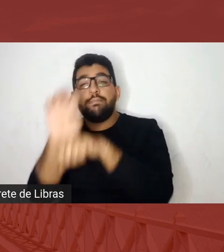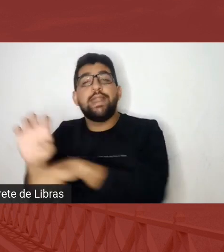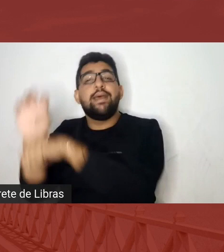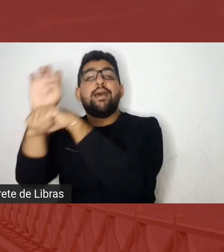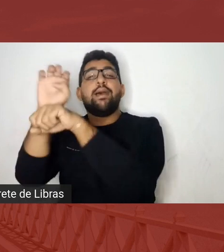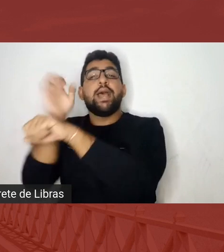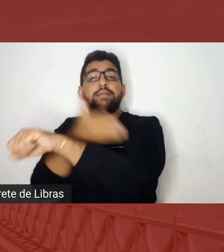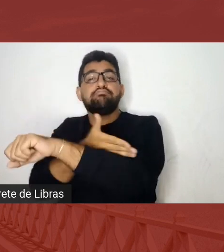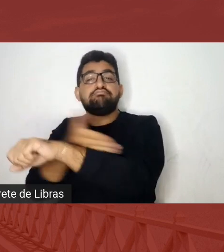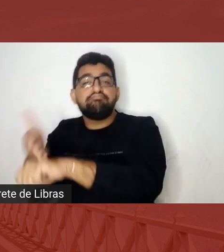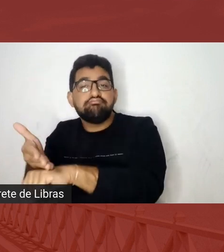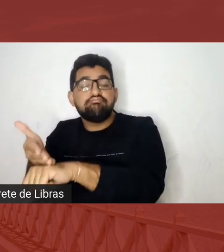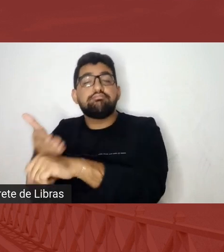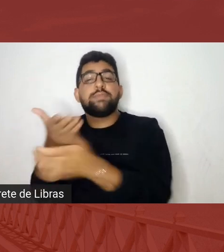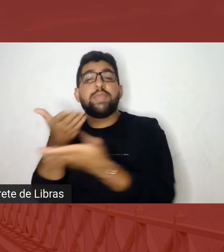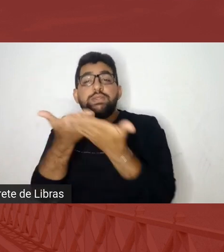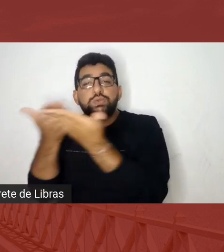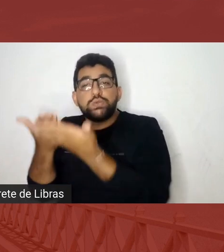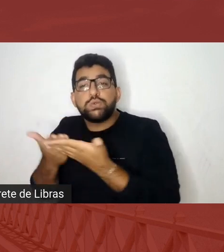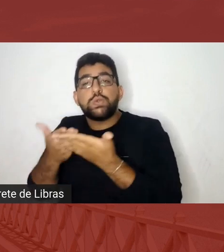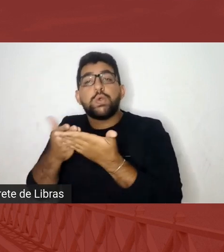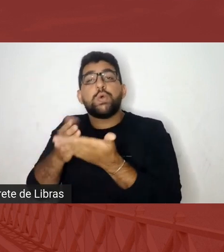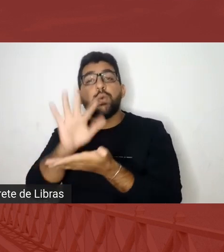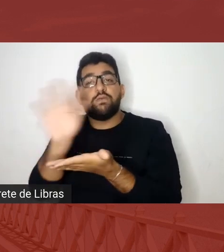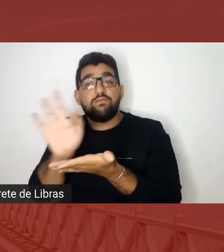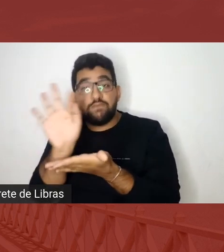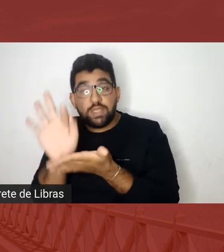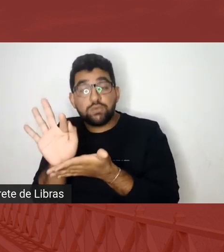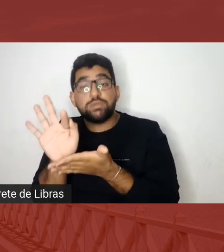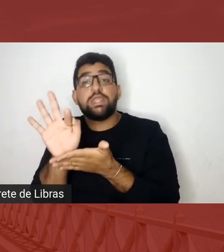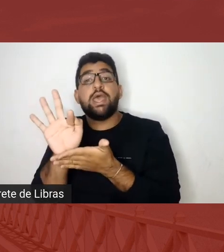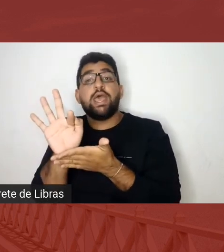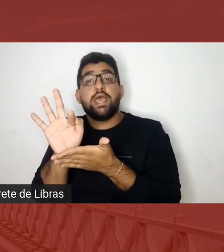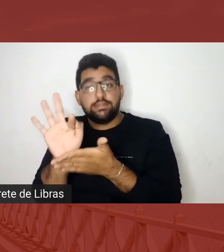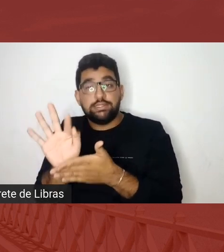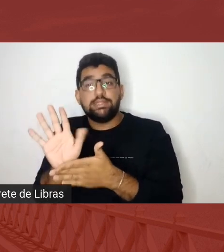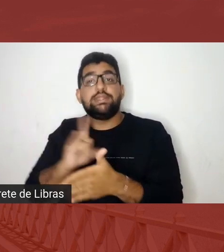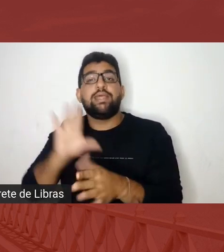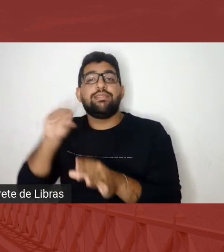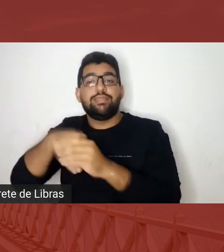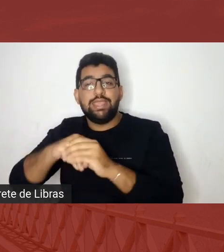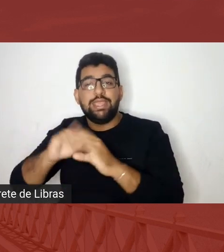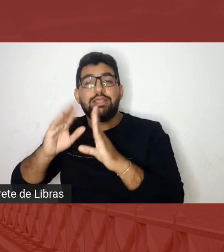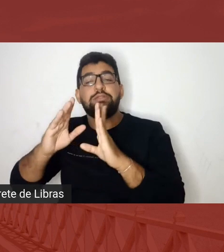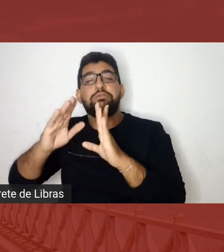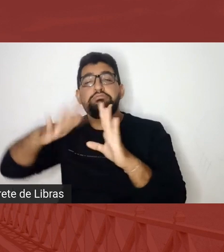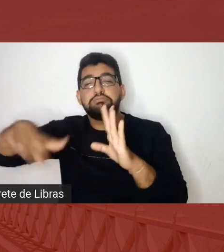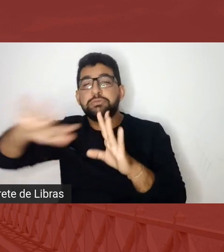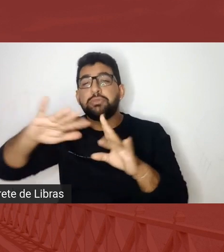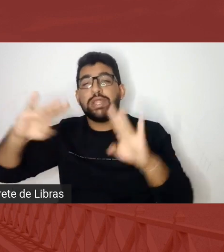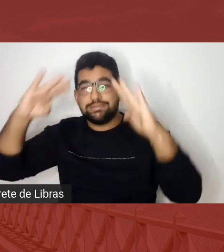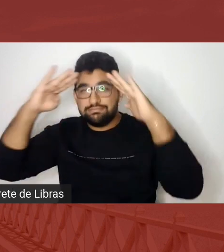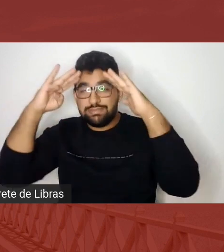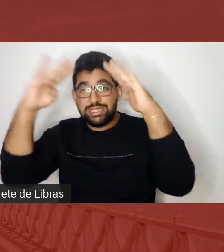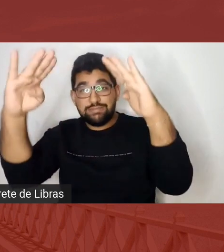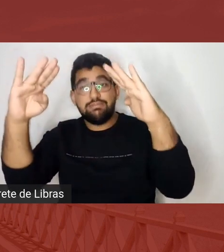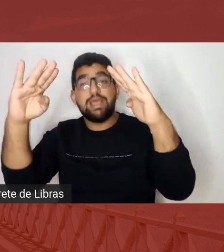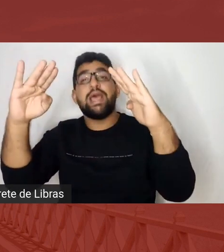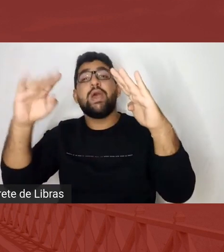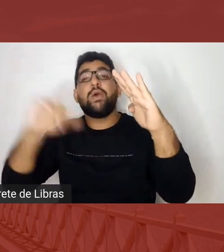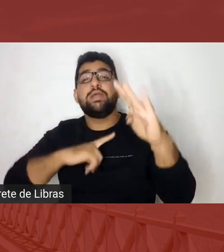escolarizada e criada na cátedra oficial de verbalização de estética